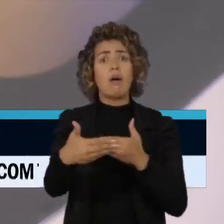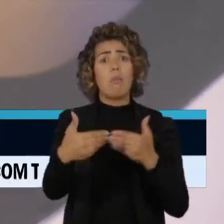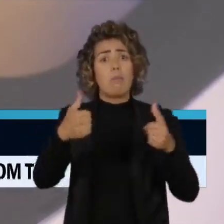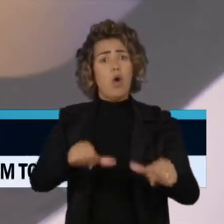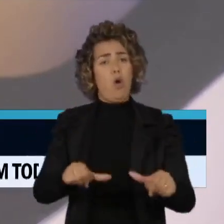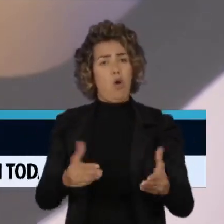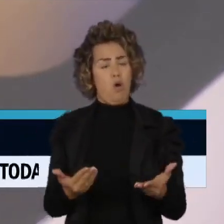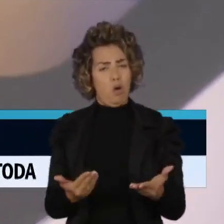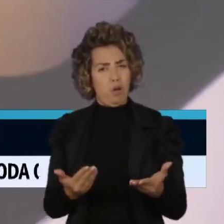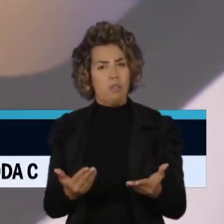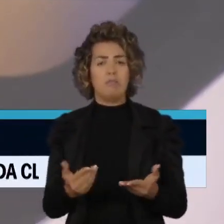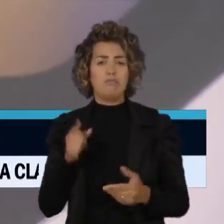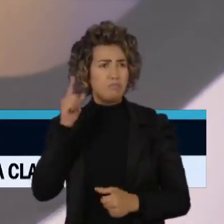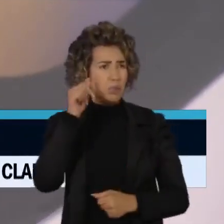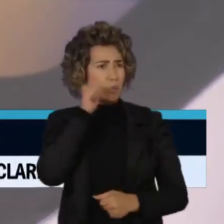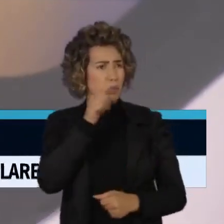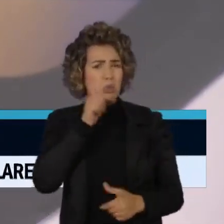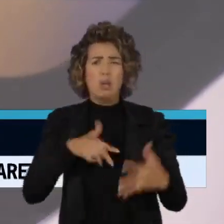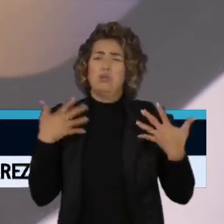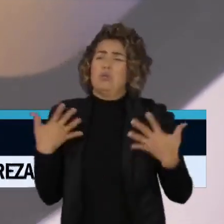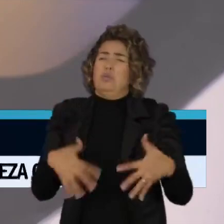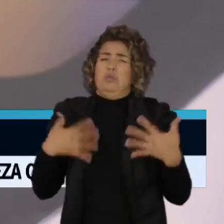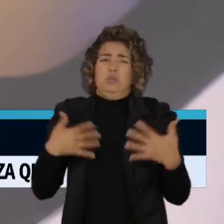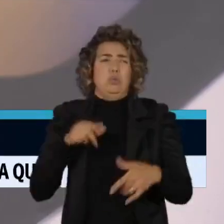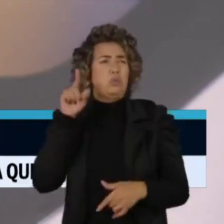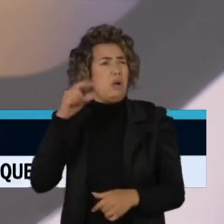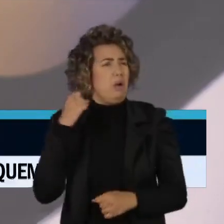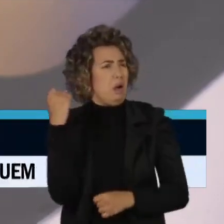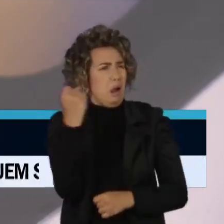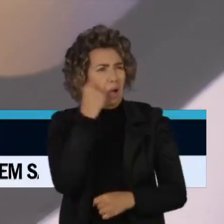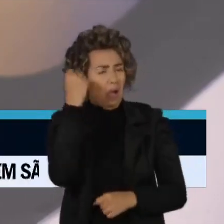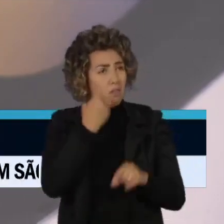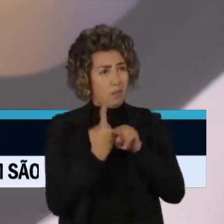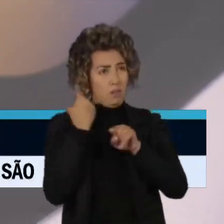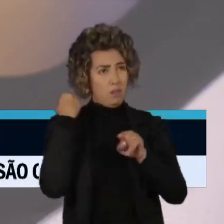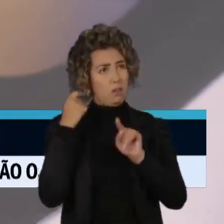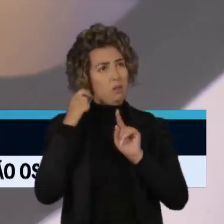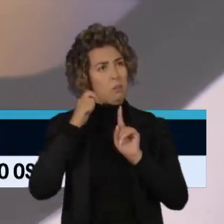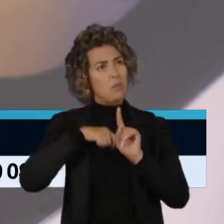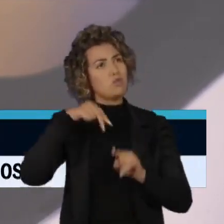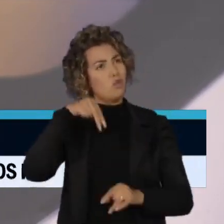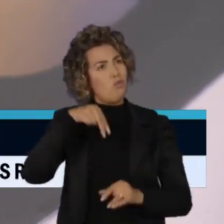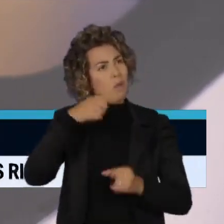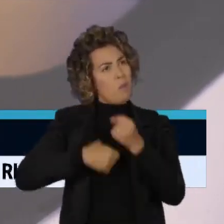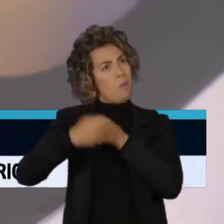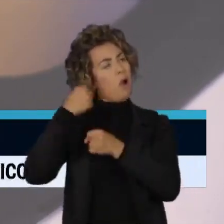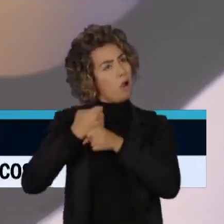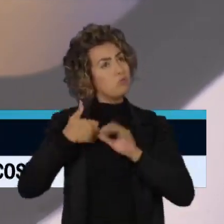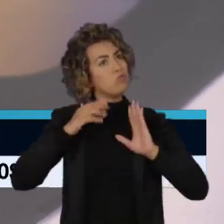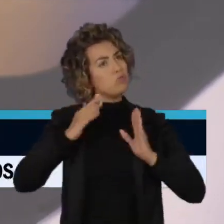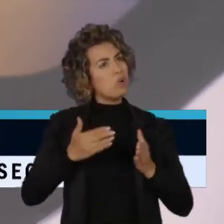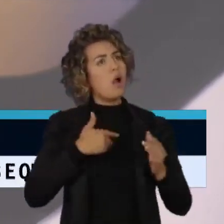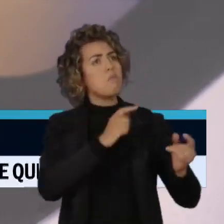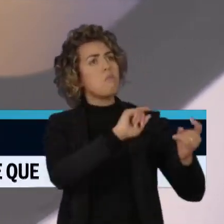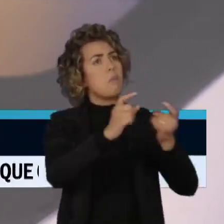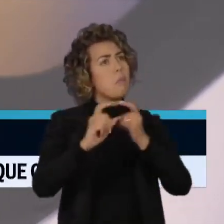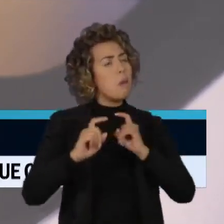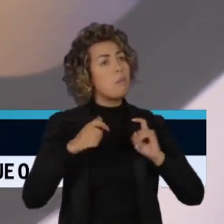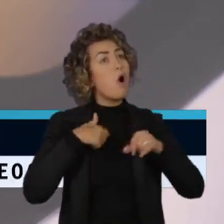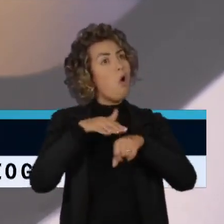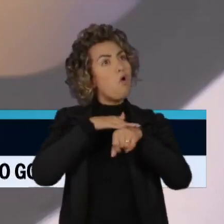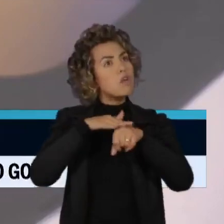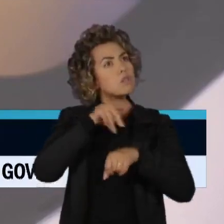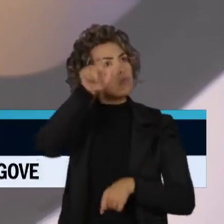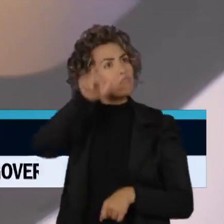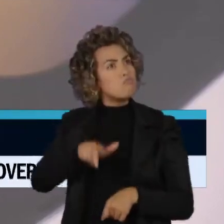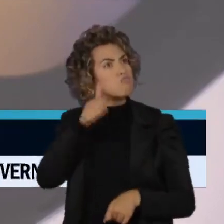a situação no Sudão. Eu estive em novembro passado no encontro feminista no Quênia, onde eu conversei longamente com a Roya Hassan, que é uma